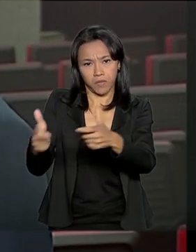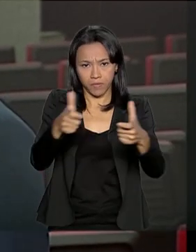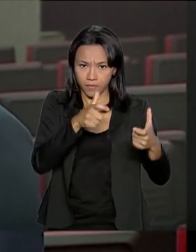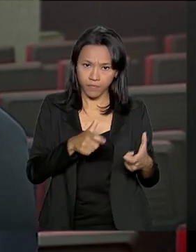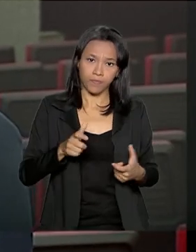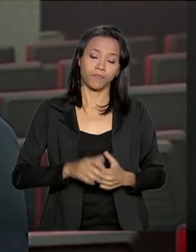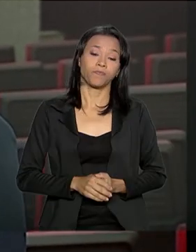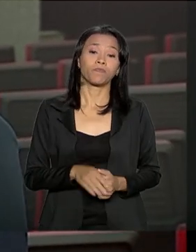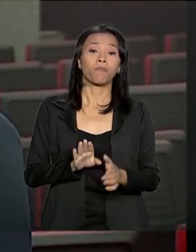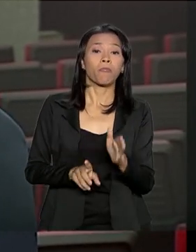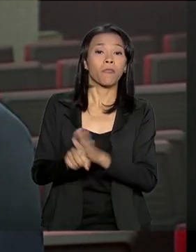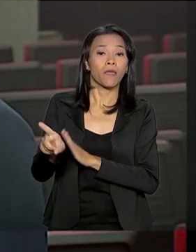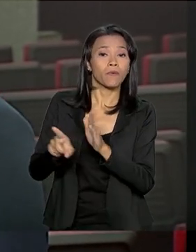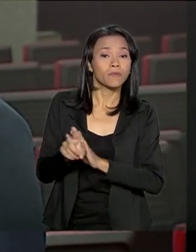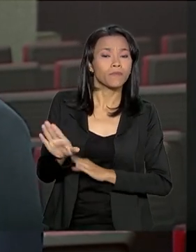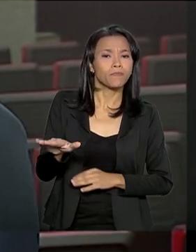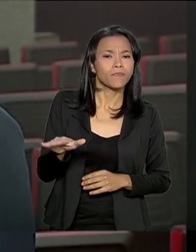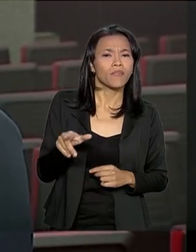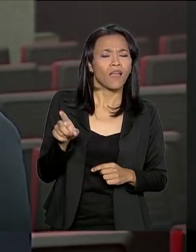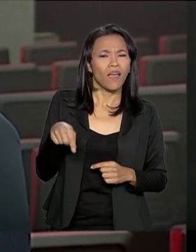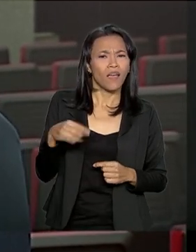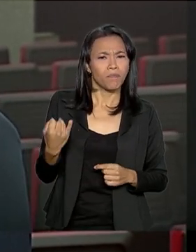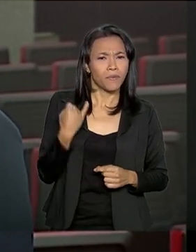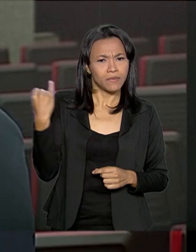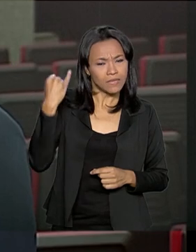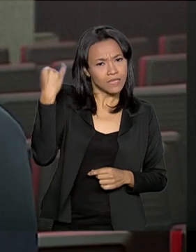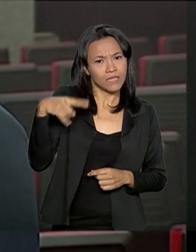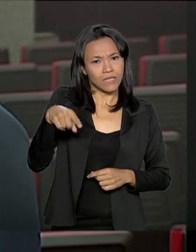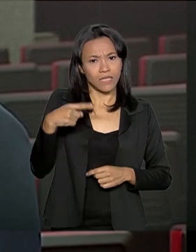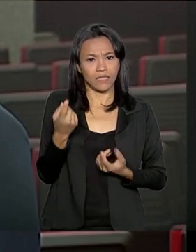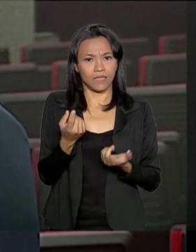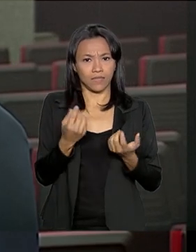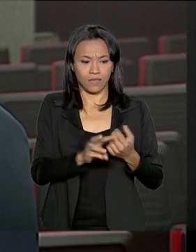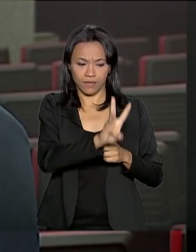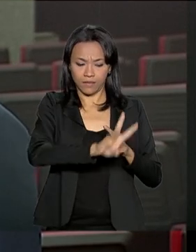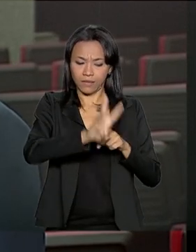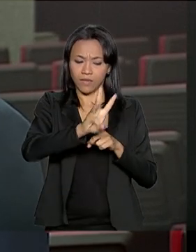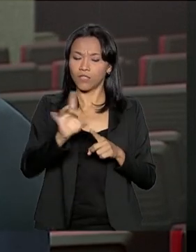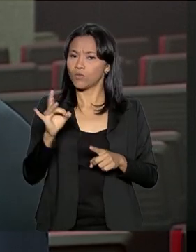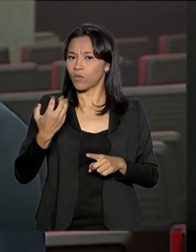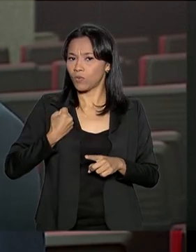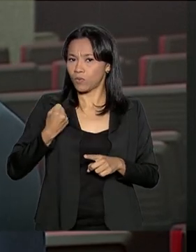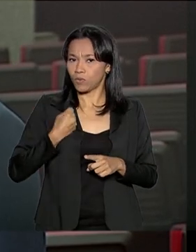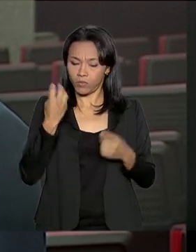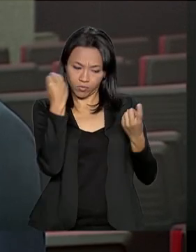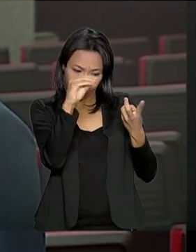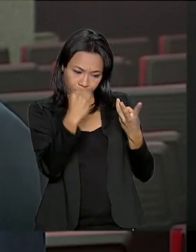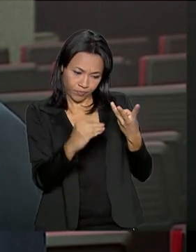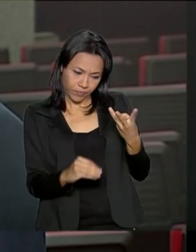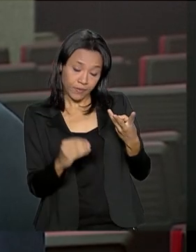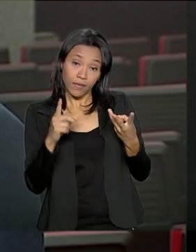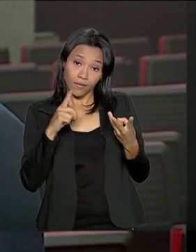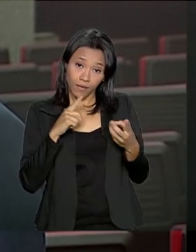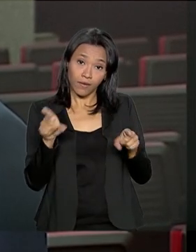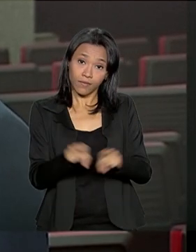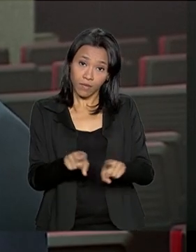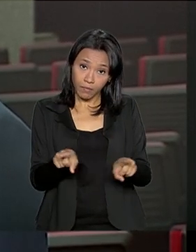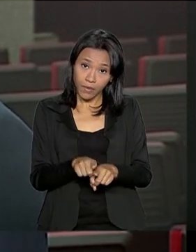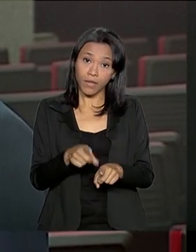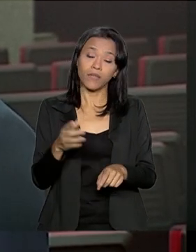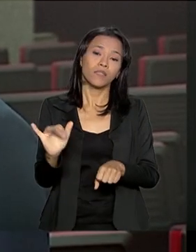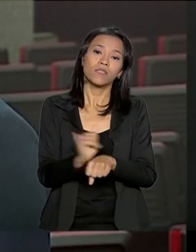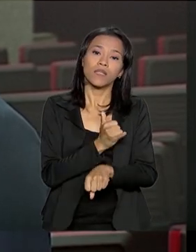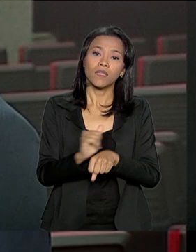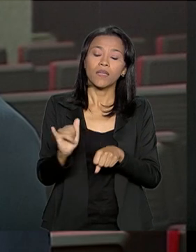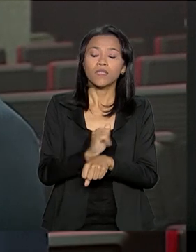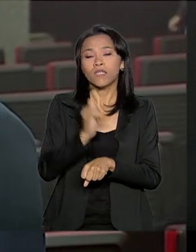Agora, secretário, é importante também falar que esse site, ele não só joga os números lá para o cidadão tentar interpretar. Existem também já ferramentas